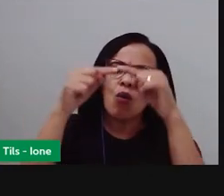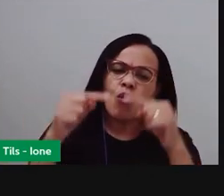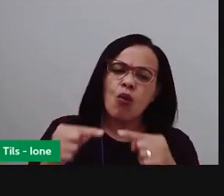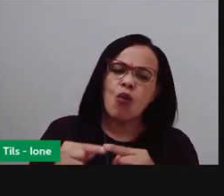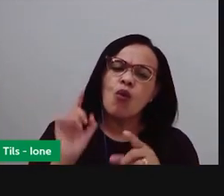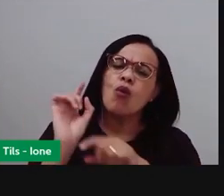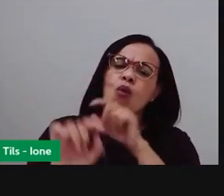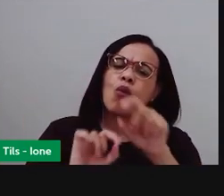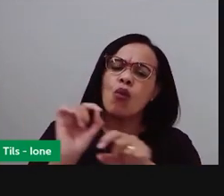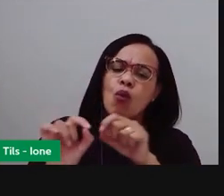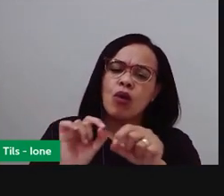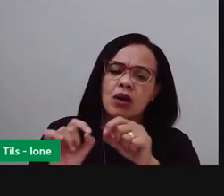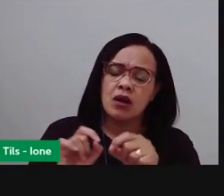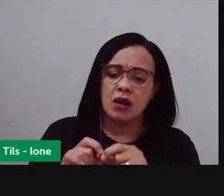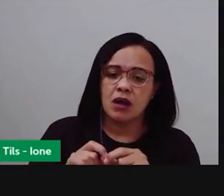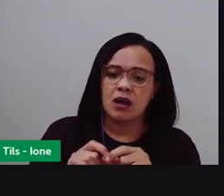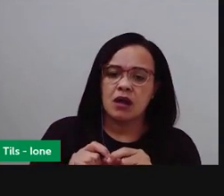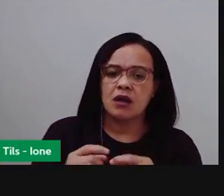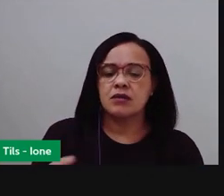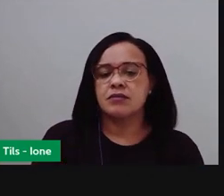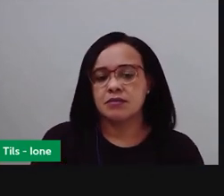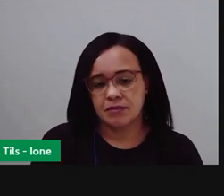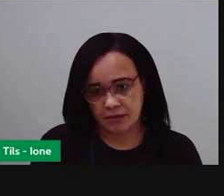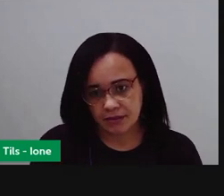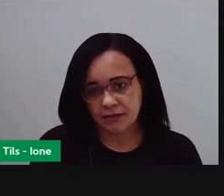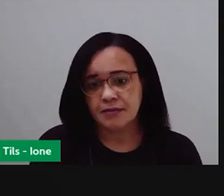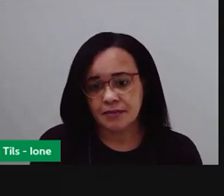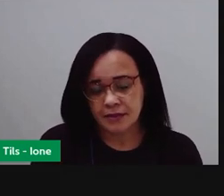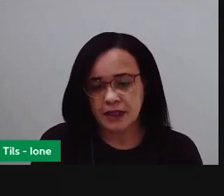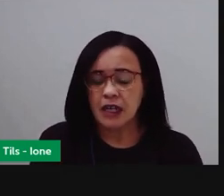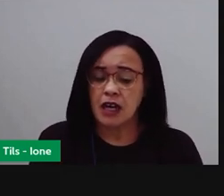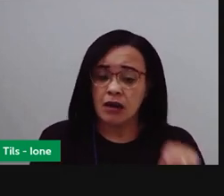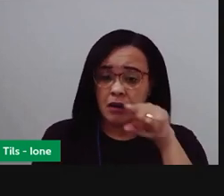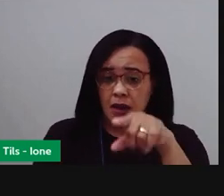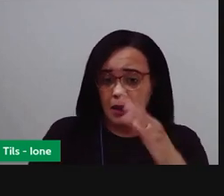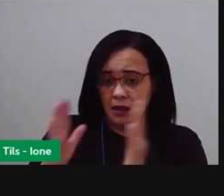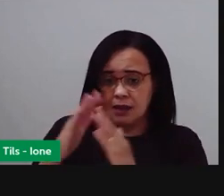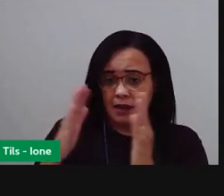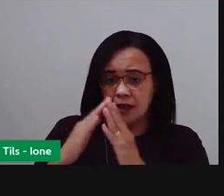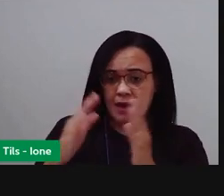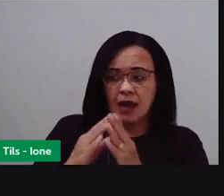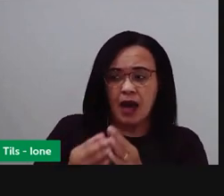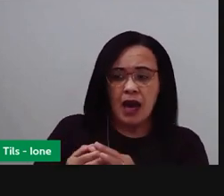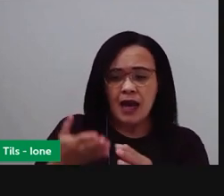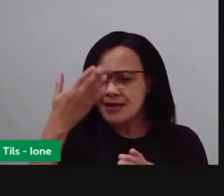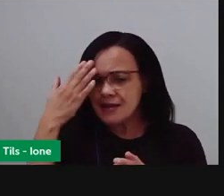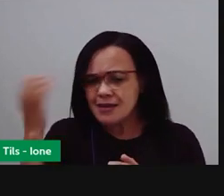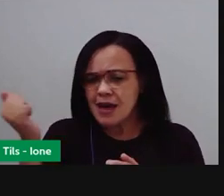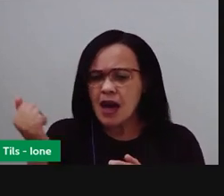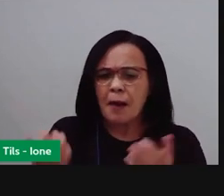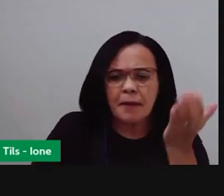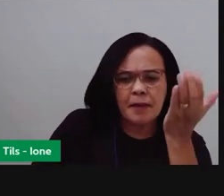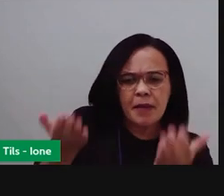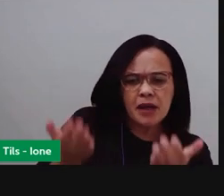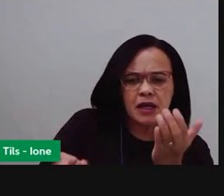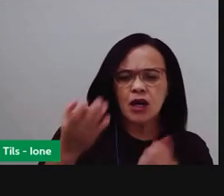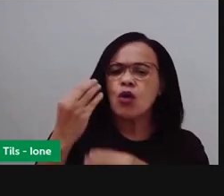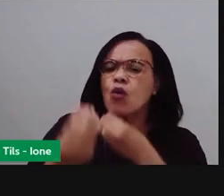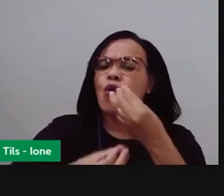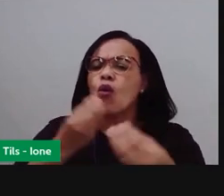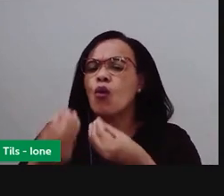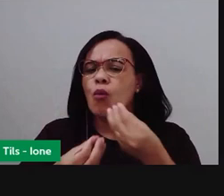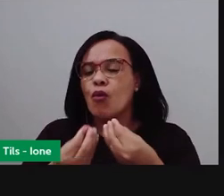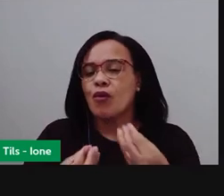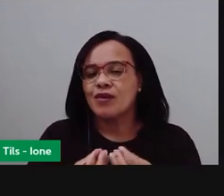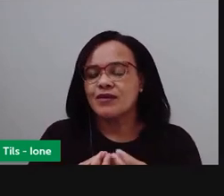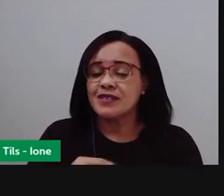Como é feita a medida das massas aí na casa de vocês? Quando a sua mãe vai preparar um bolo, por